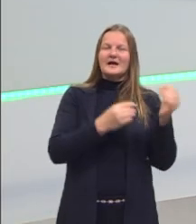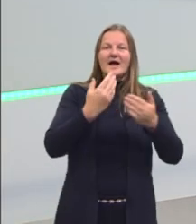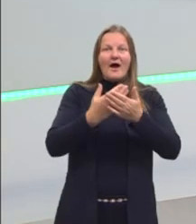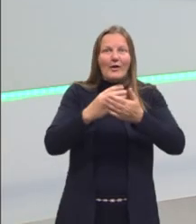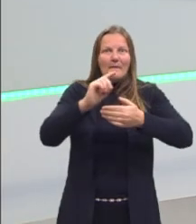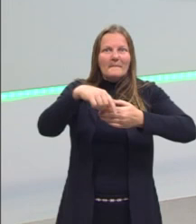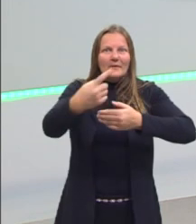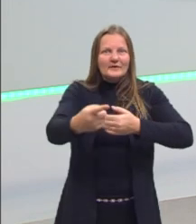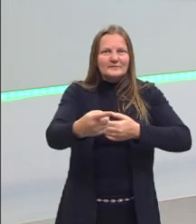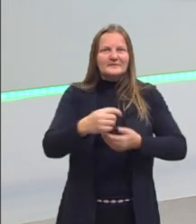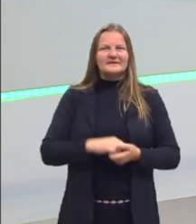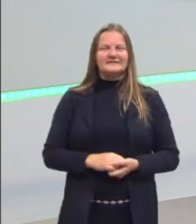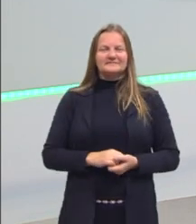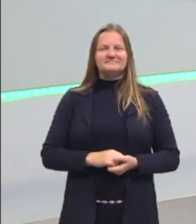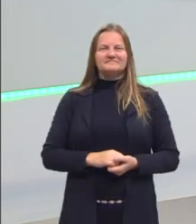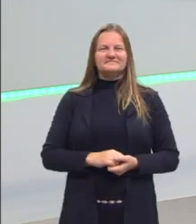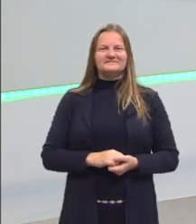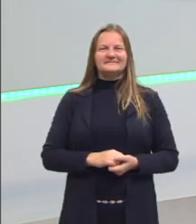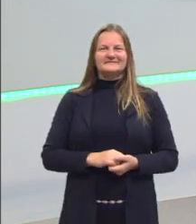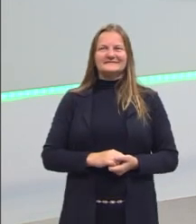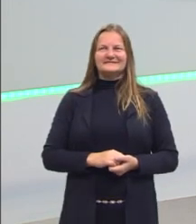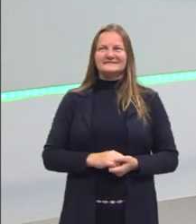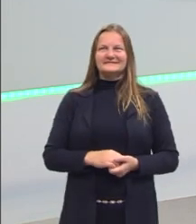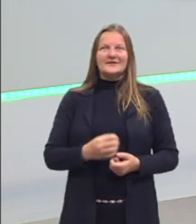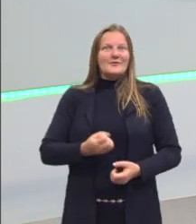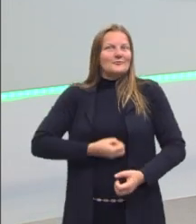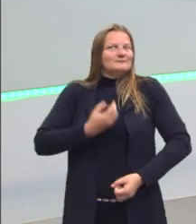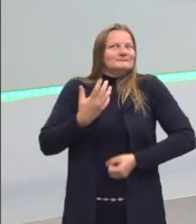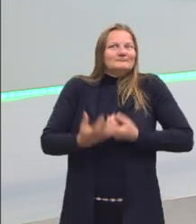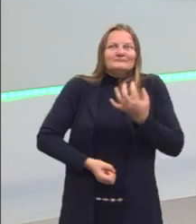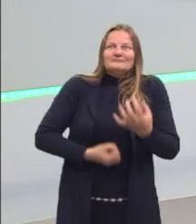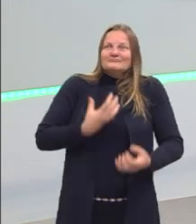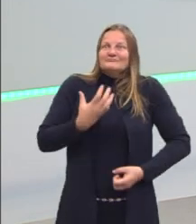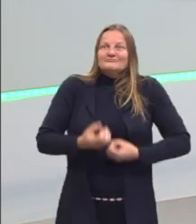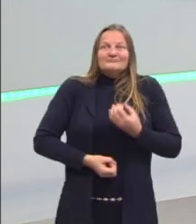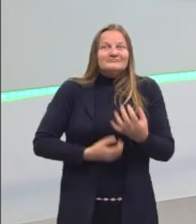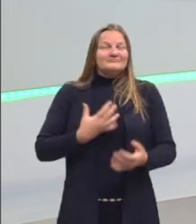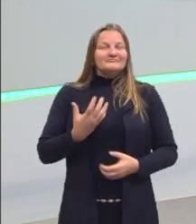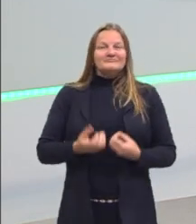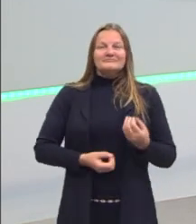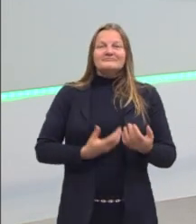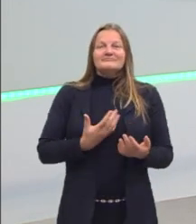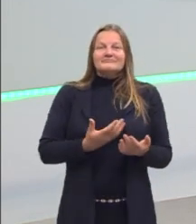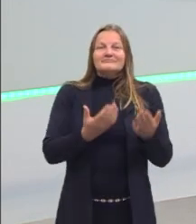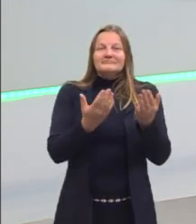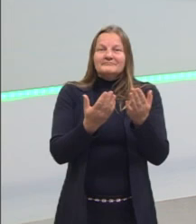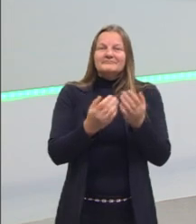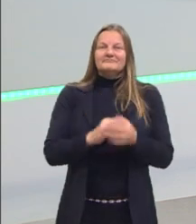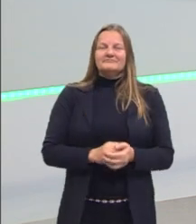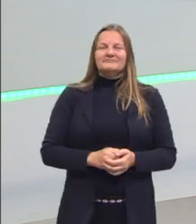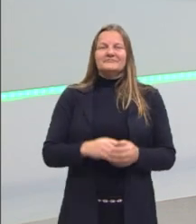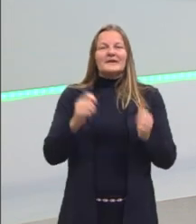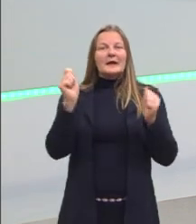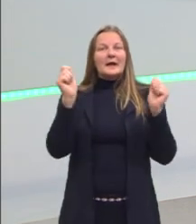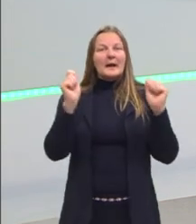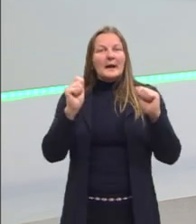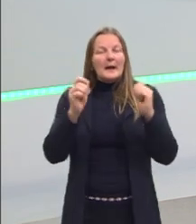aula eu trago a questão do Fabrício Carpina. Já me empolguei tanto com o poema que esqueci de colocar a questão. Vou para a habilidade 20.